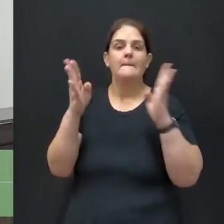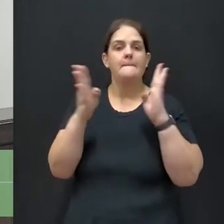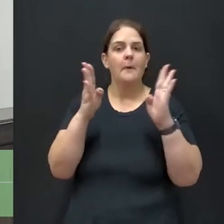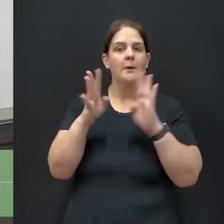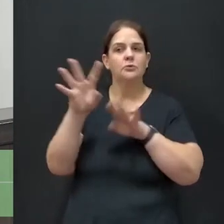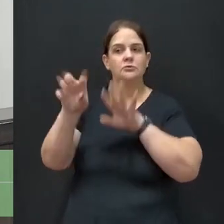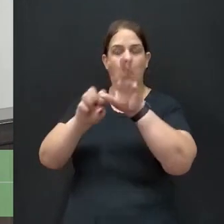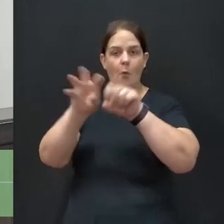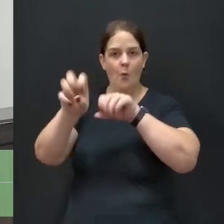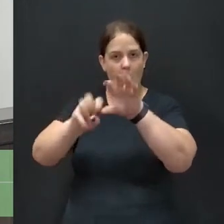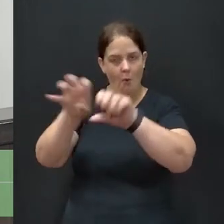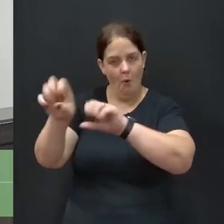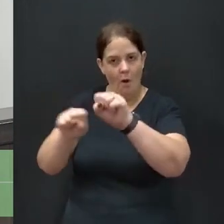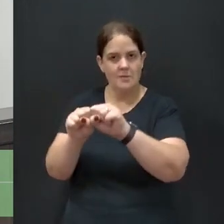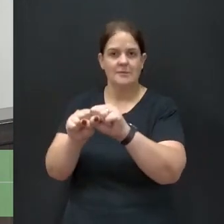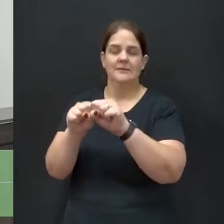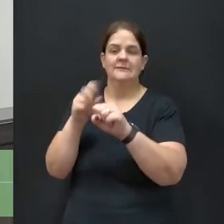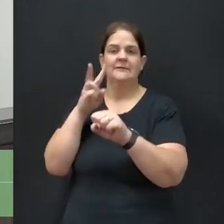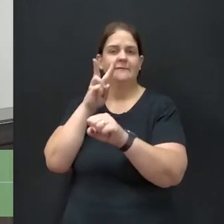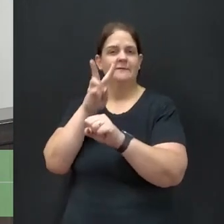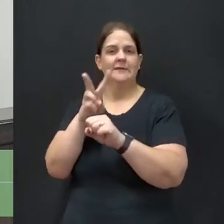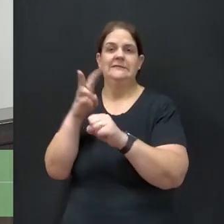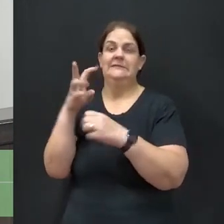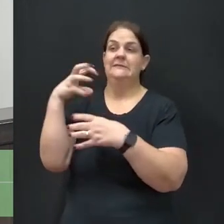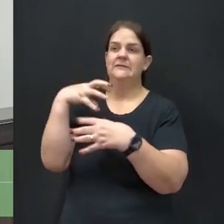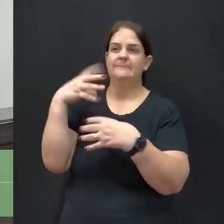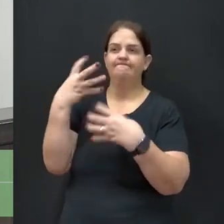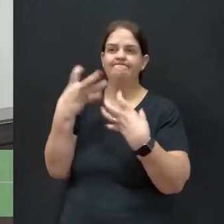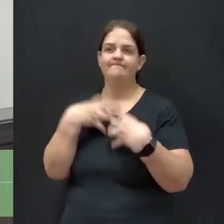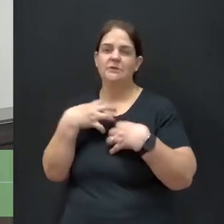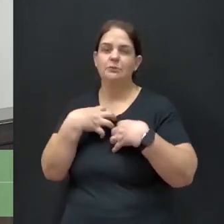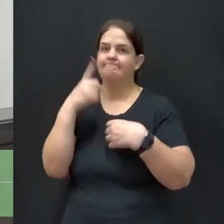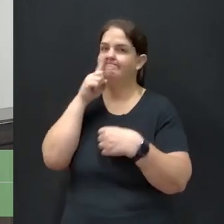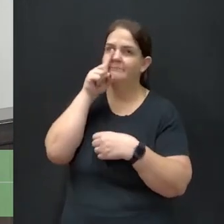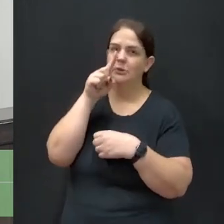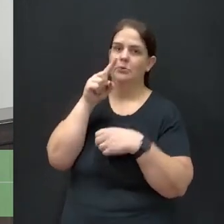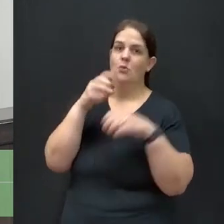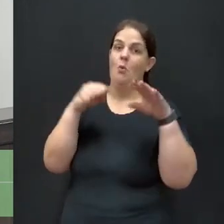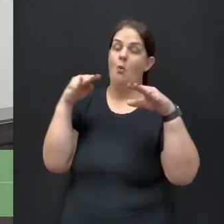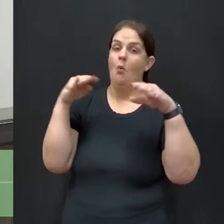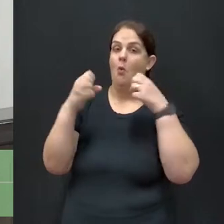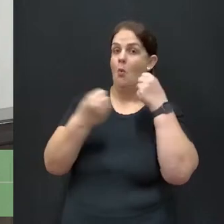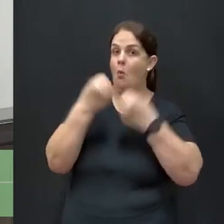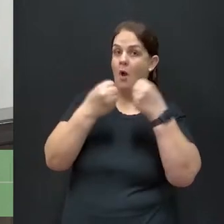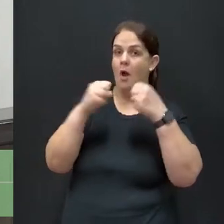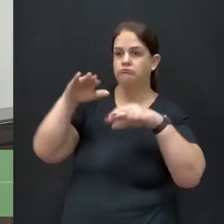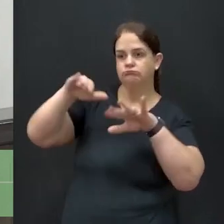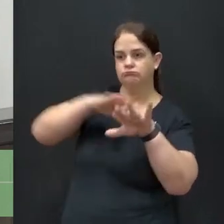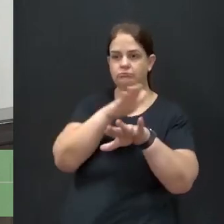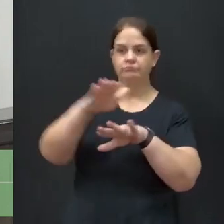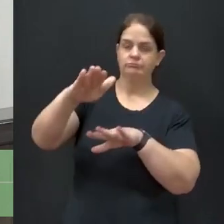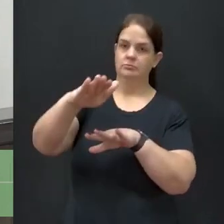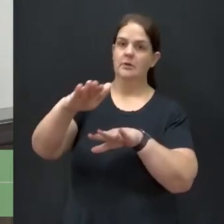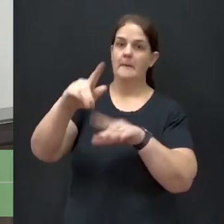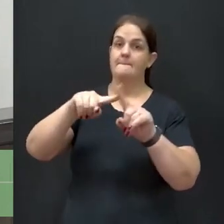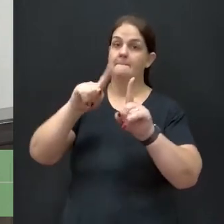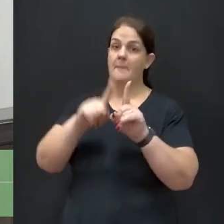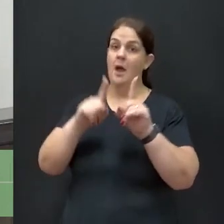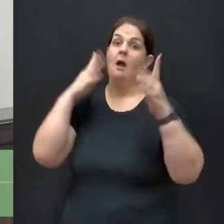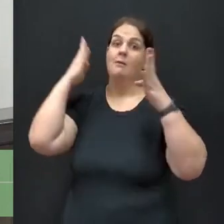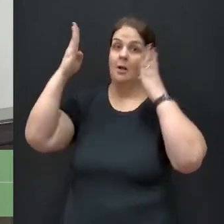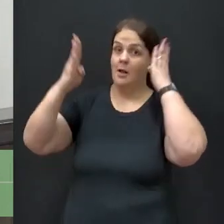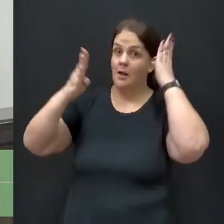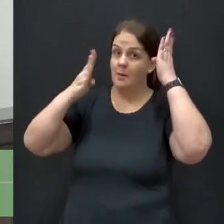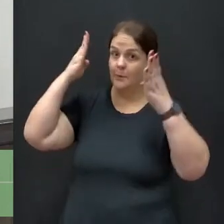com acentuado nível de periculosidade muito grande. Um carro é mais ágil, dá para desviar, dá para frear de um ciclista. Mas um